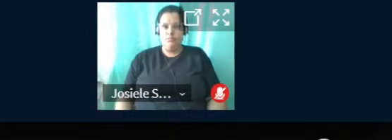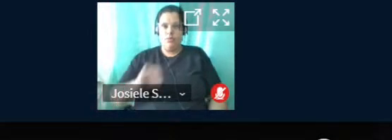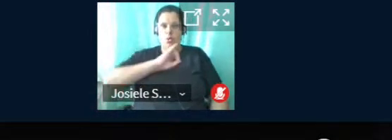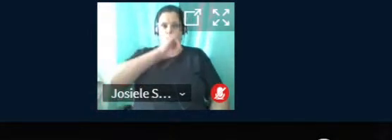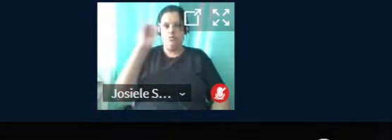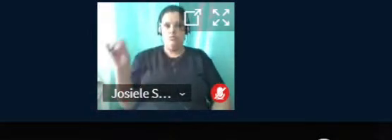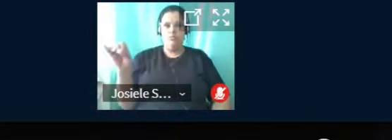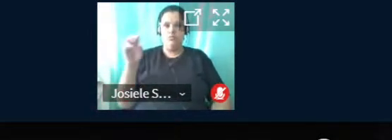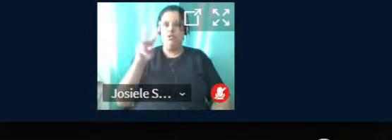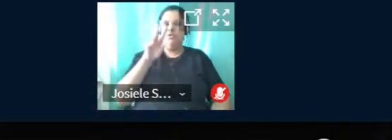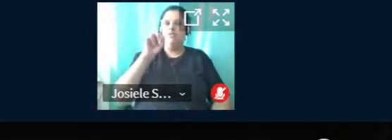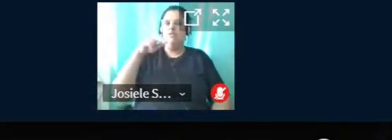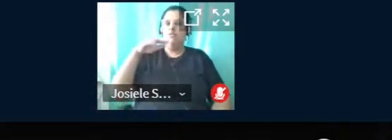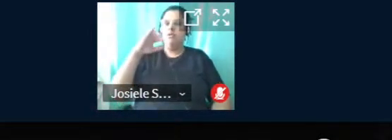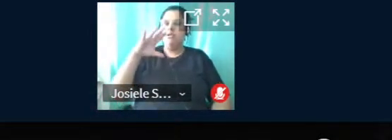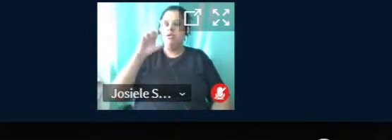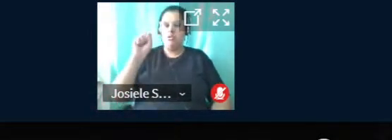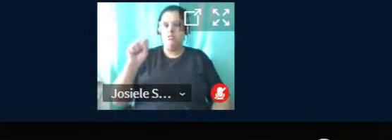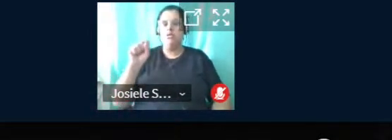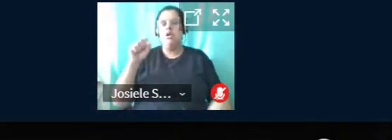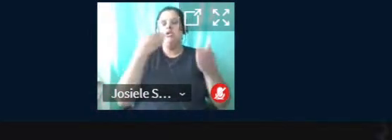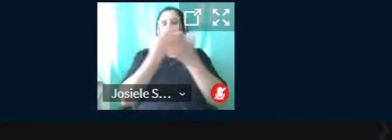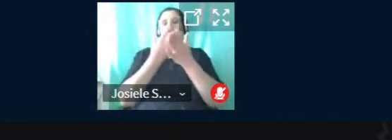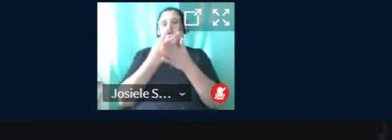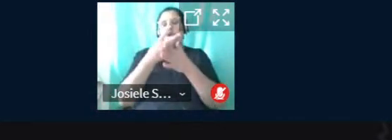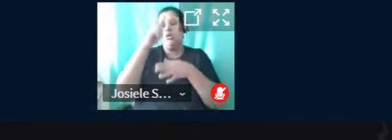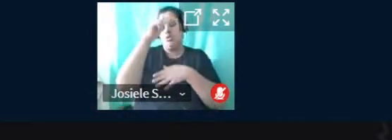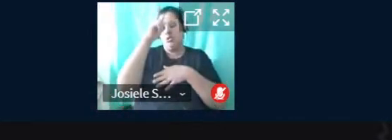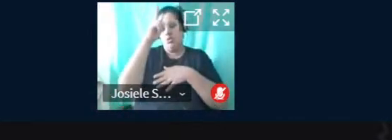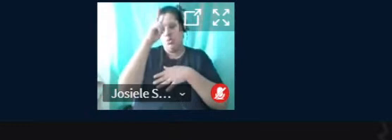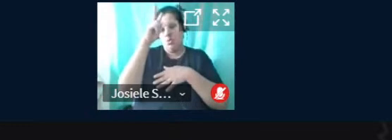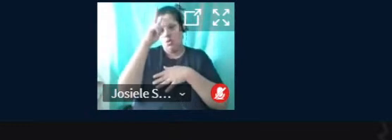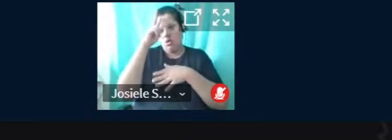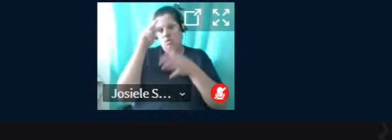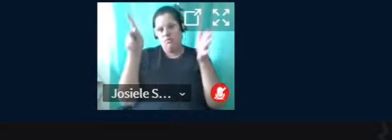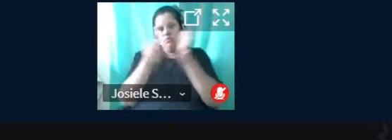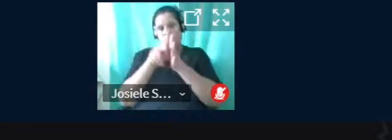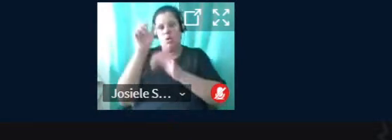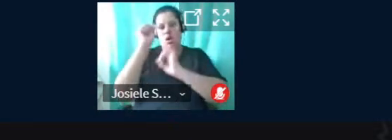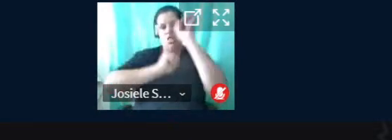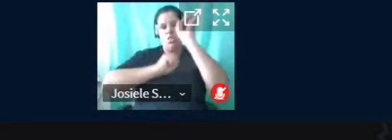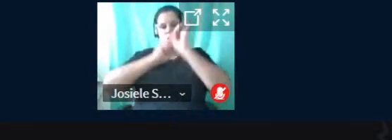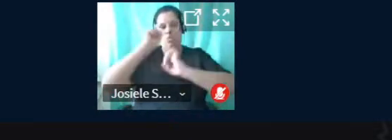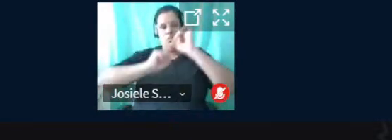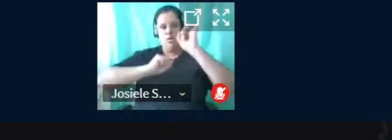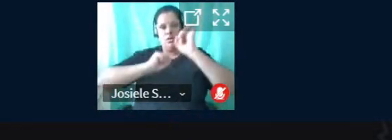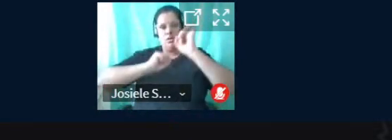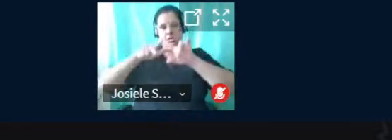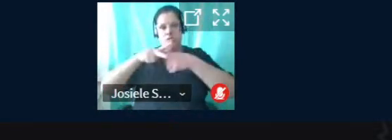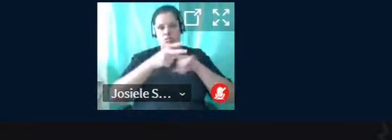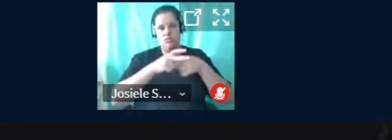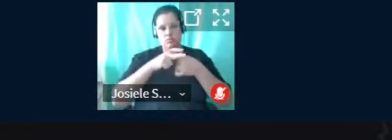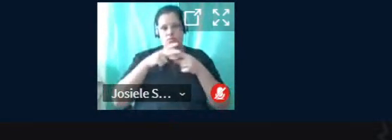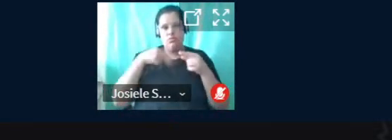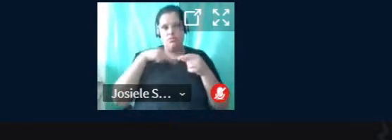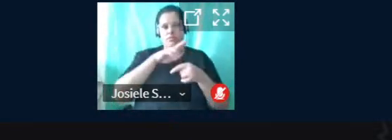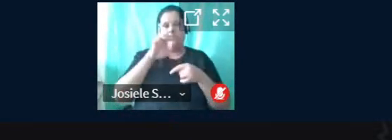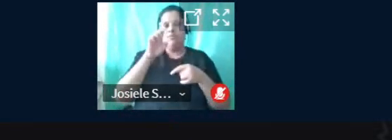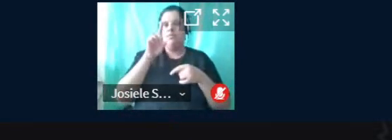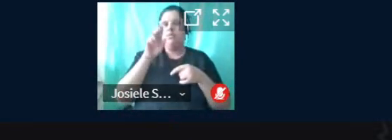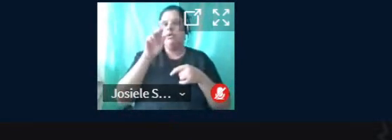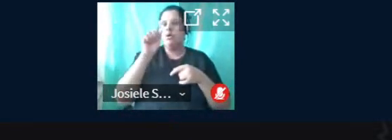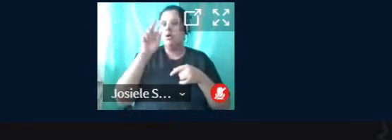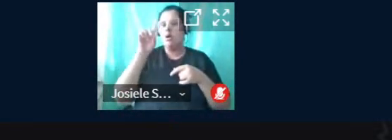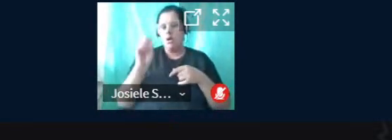Olá, eu sou o Vinicius Moreira, estudante do segundo ano do curso de automação industrial do campus Rio Grande. Olá, meu nome é Eduardo